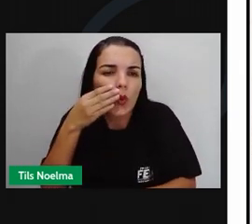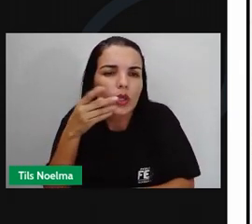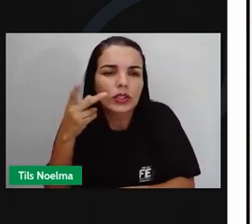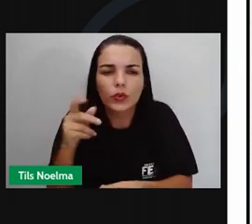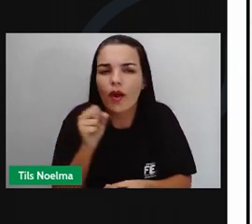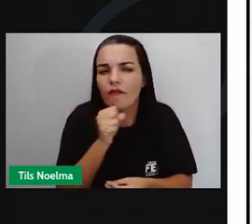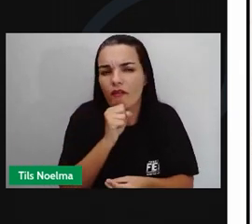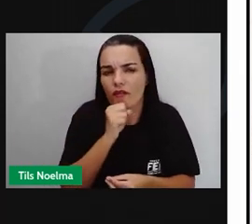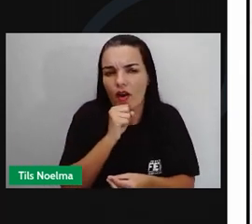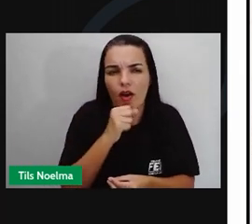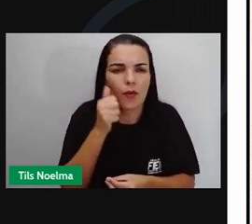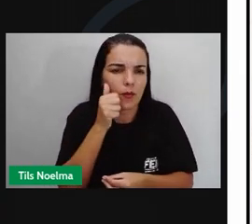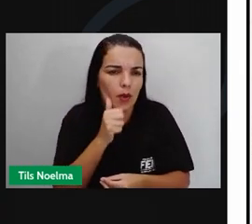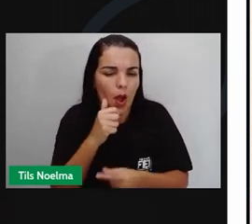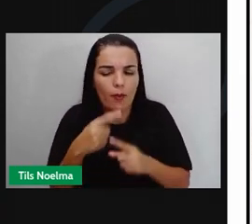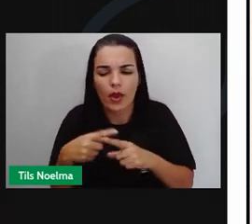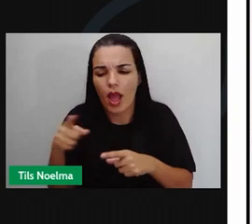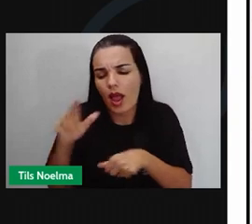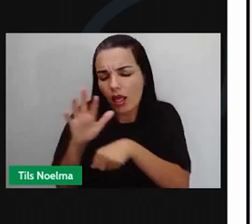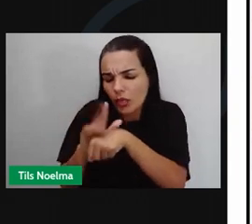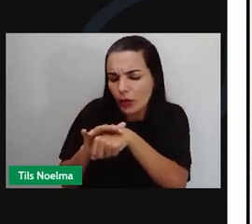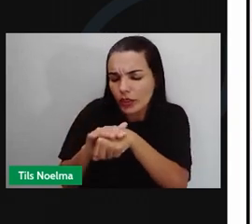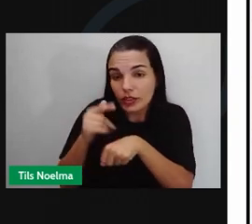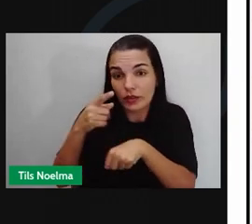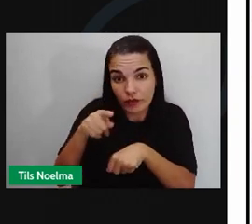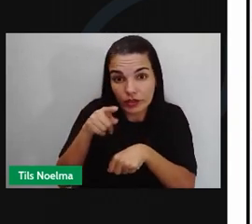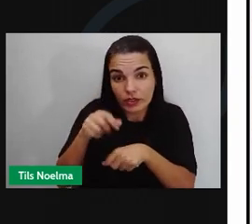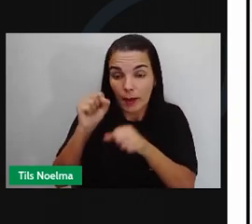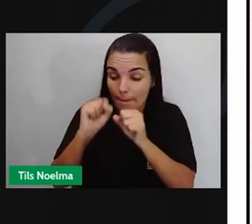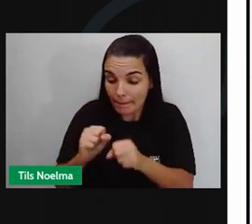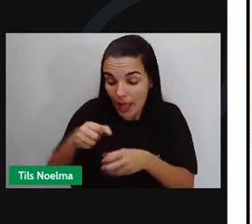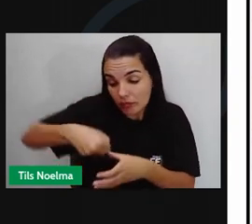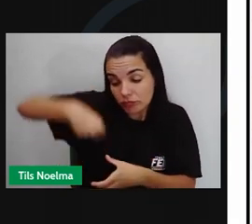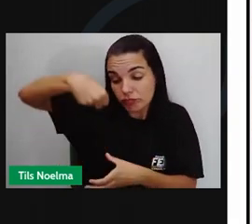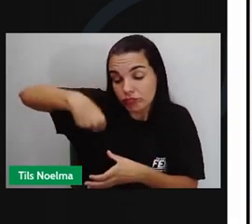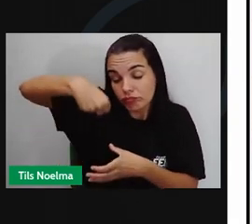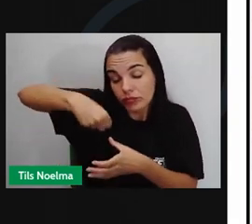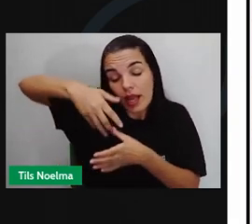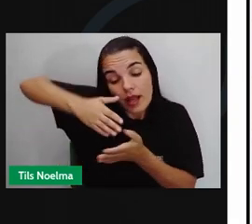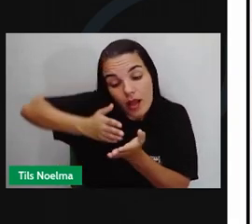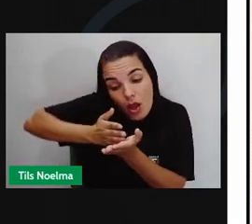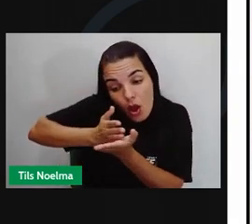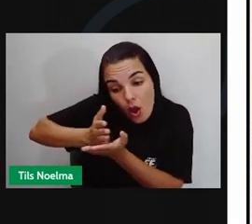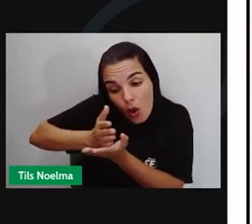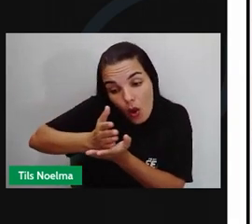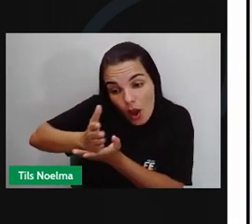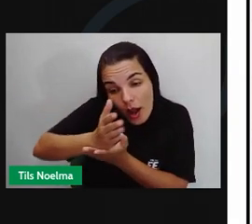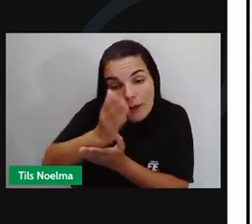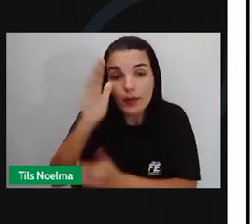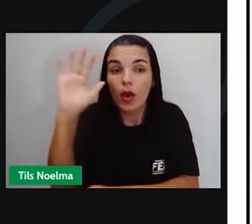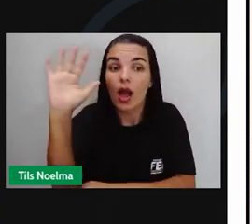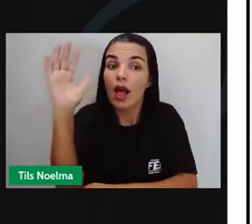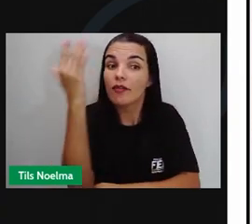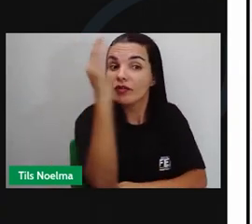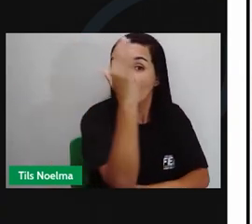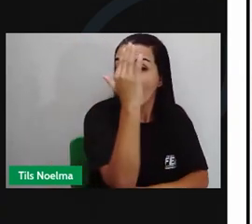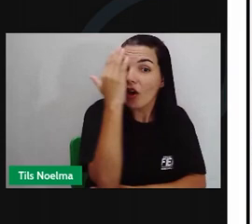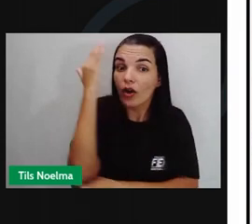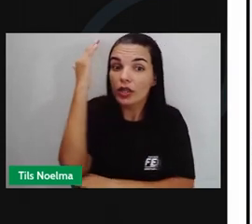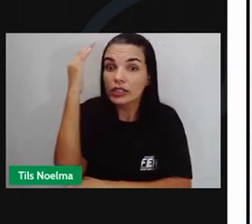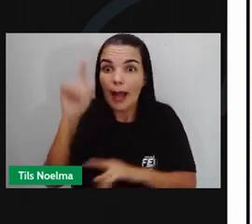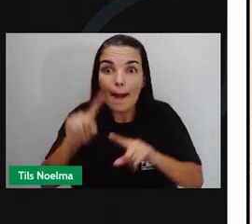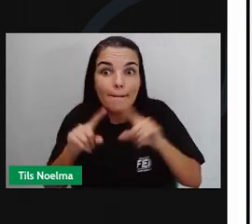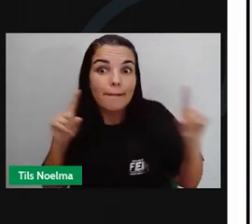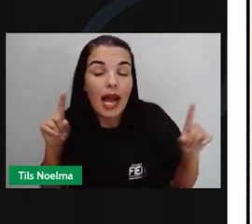doente Pegue a sua cesta E vá pelo caminho da floresta Mas